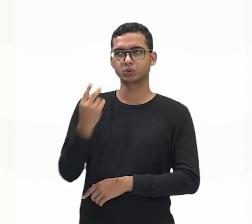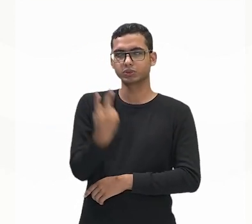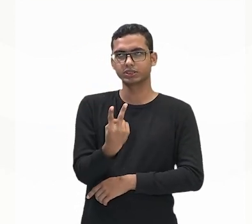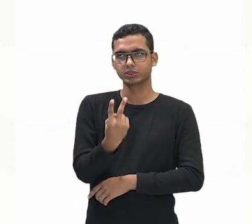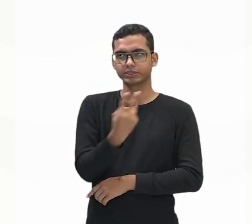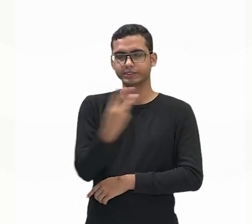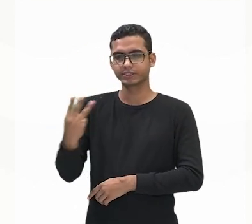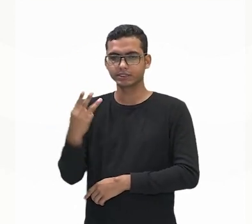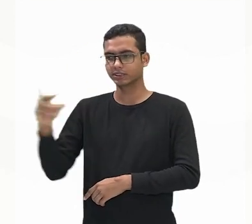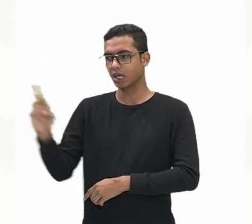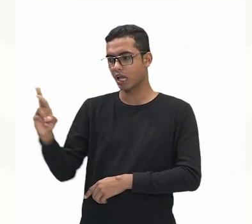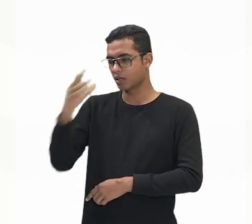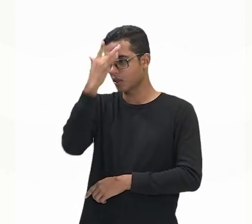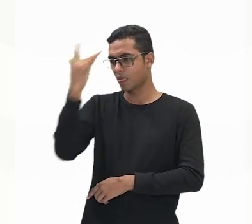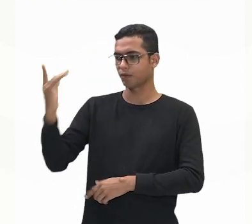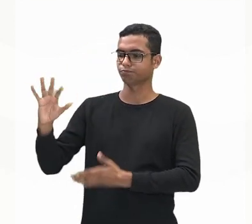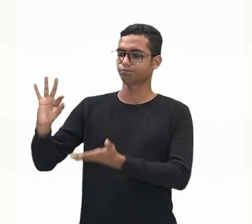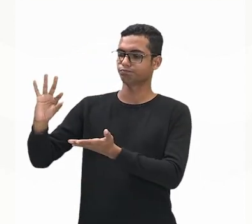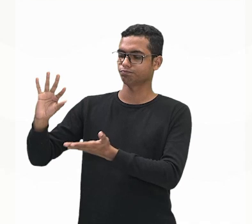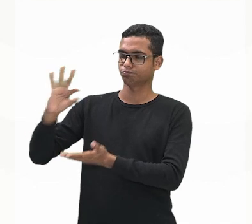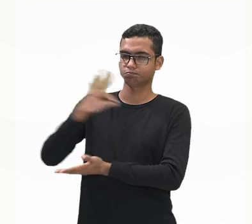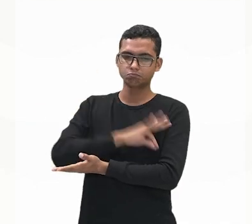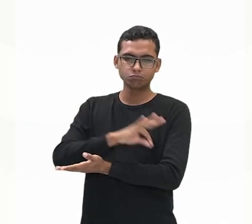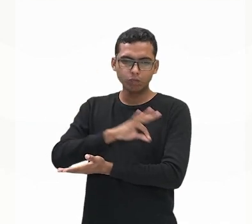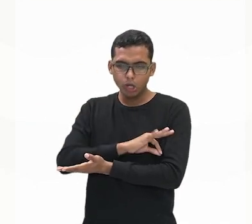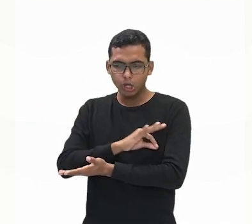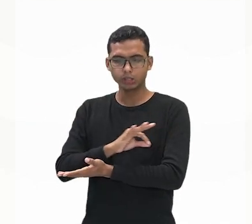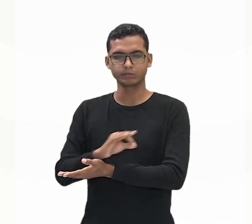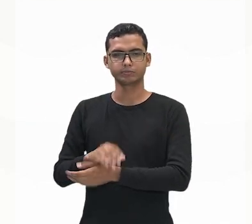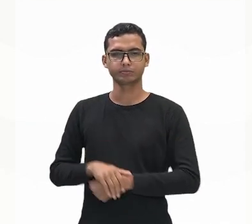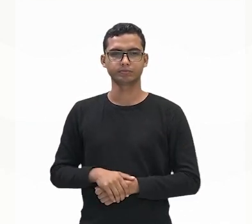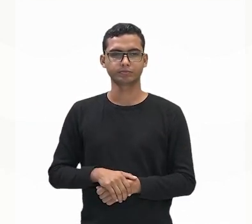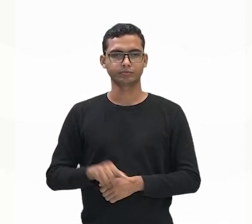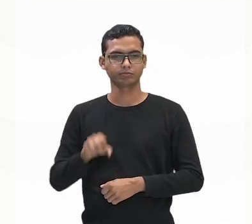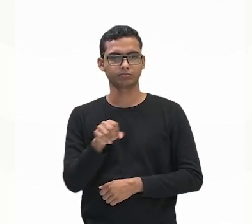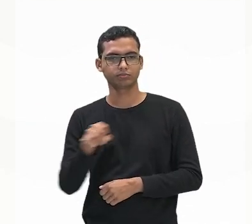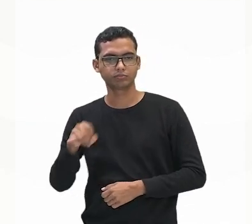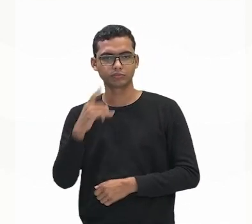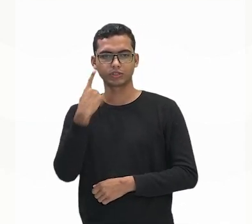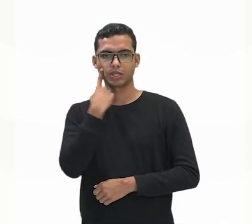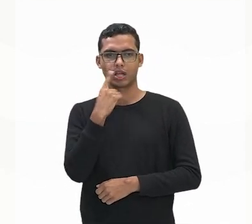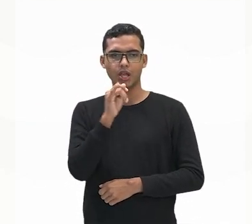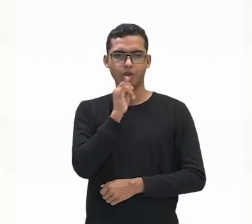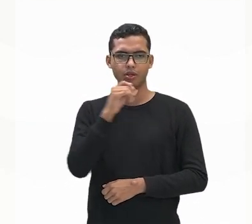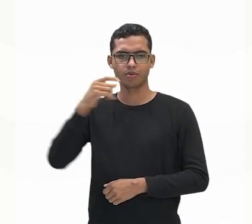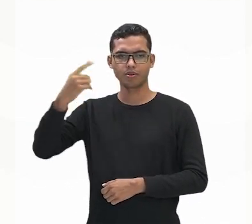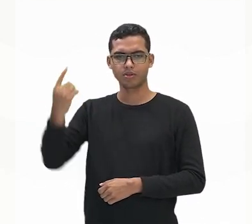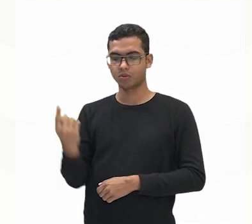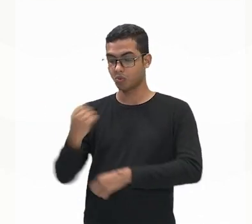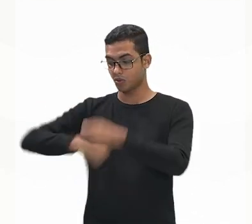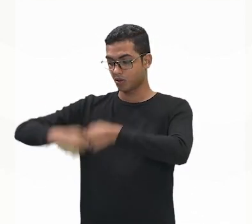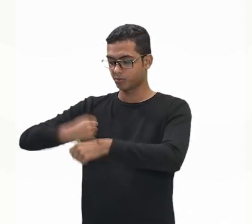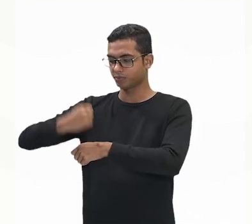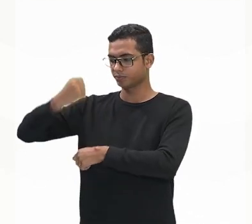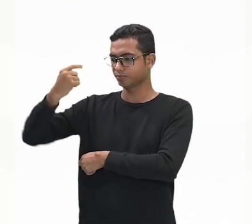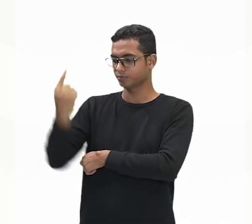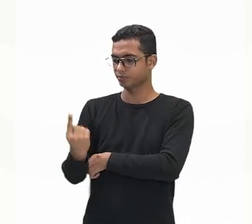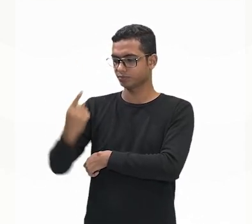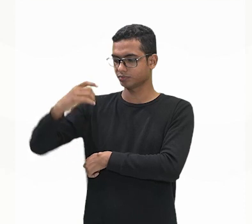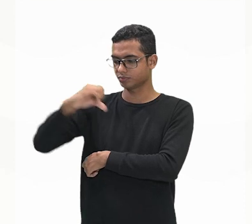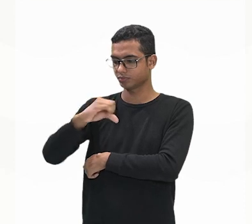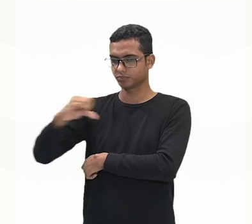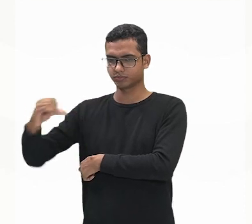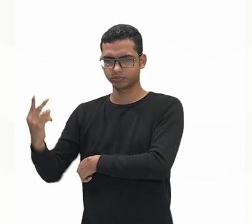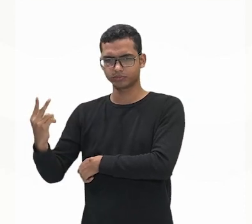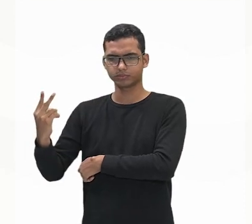pessoa. Se em 1992 esse valor estava em 34% das pessoas no Brasil, estavam